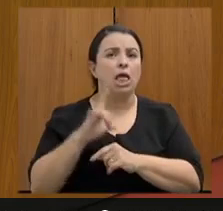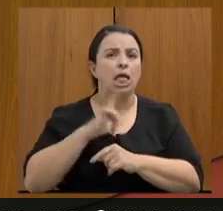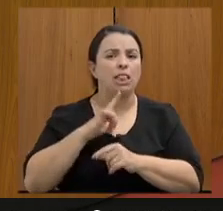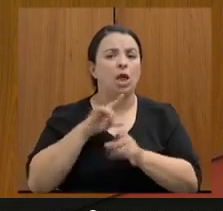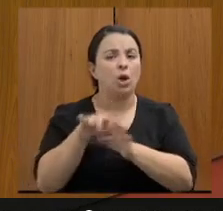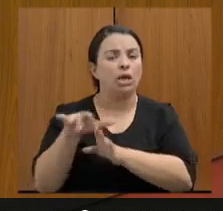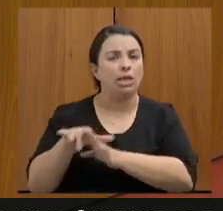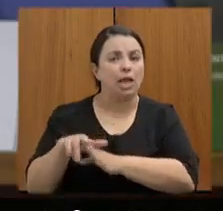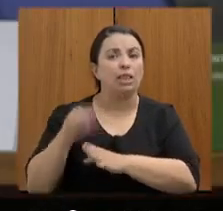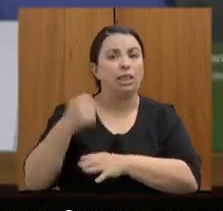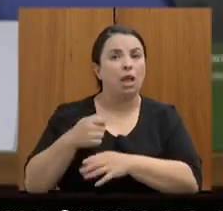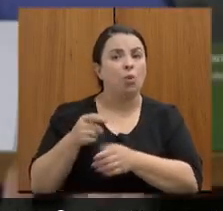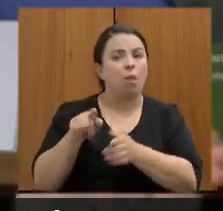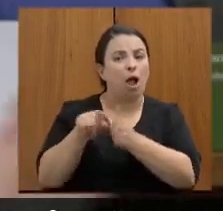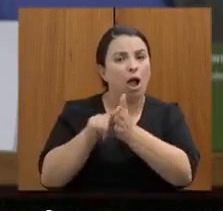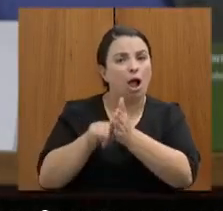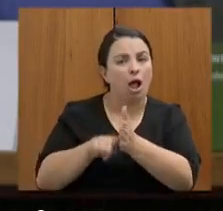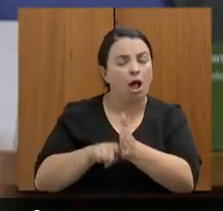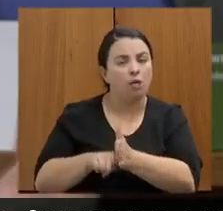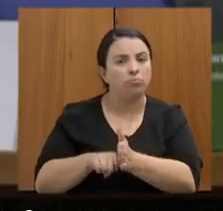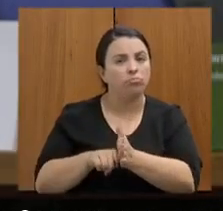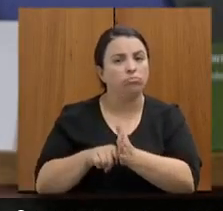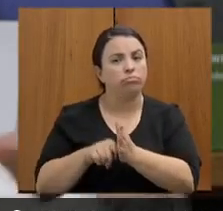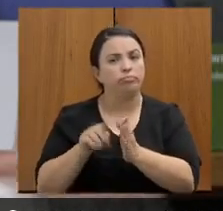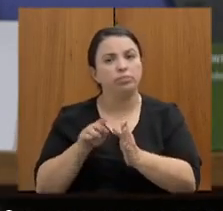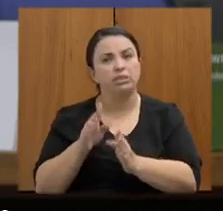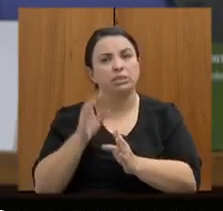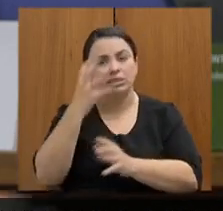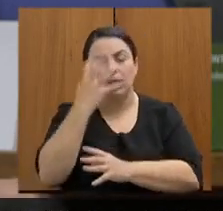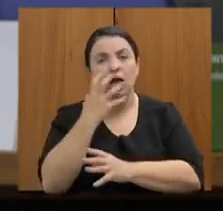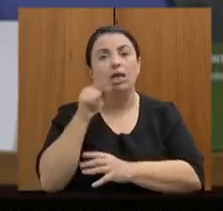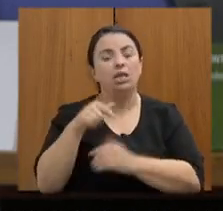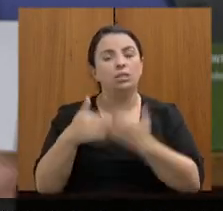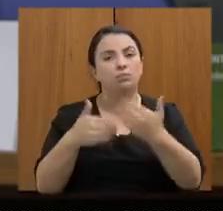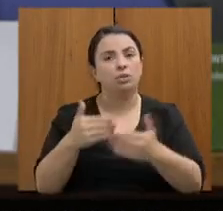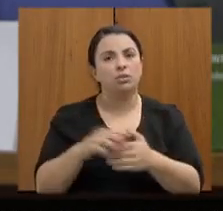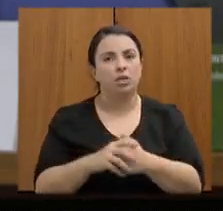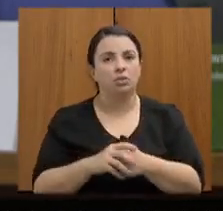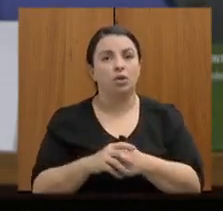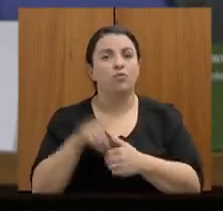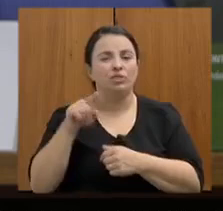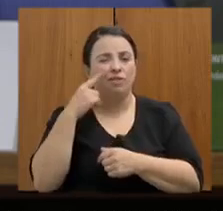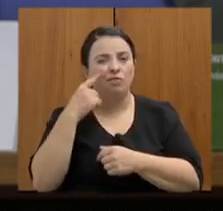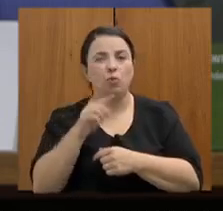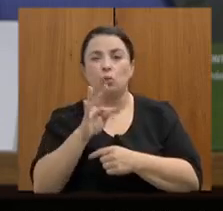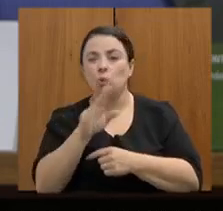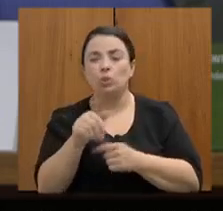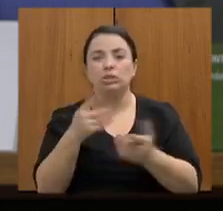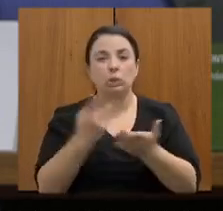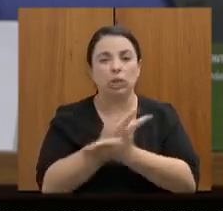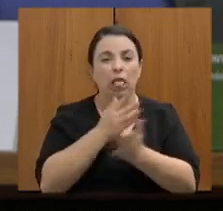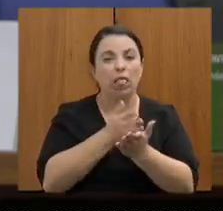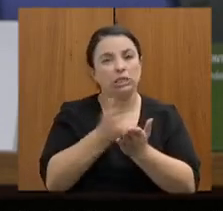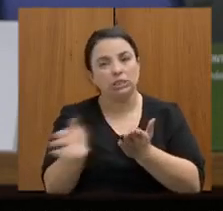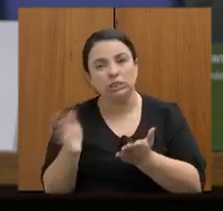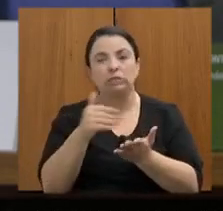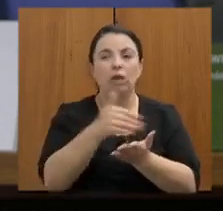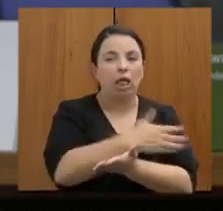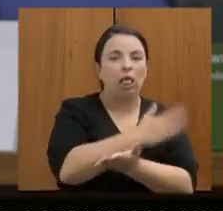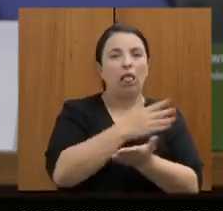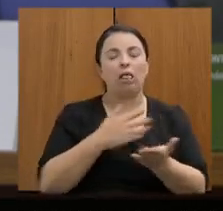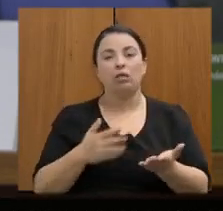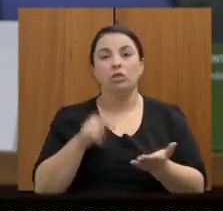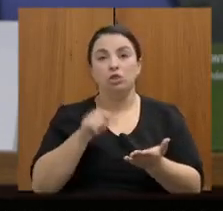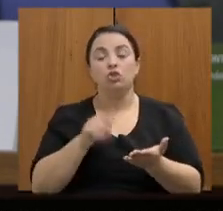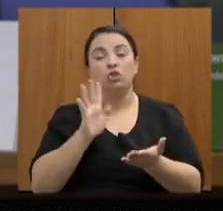desse processo tive a informação que toda a consulta que o senhor fez relacionada a esses desvios ela foi respondida e ela